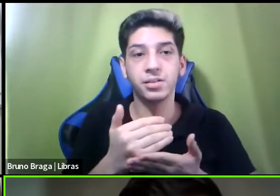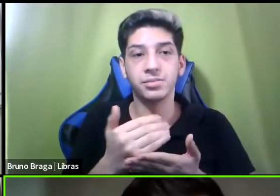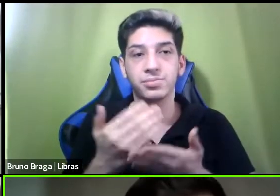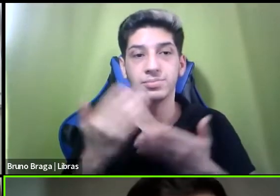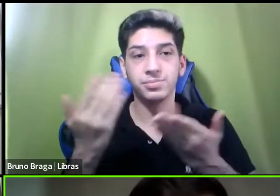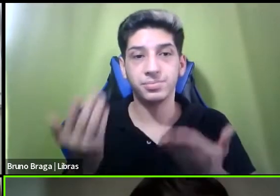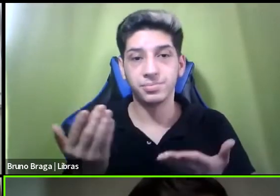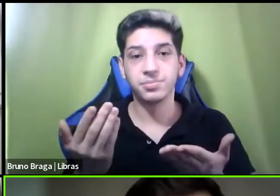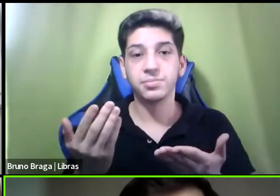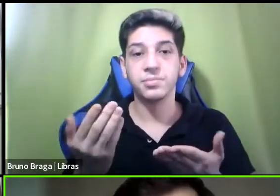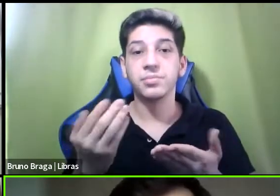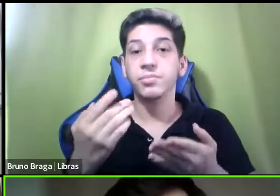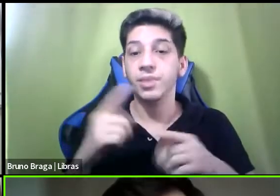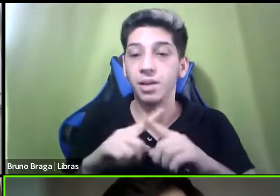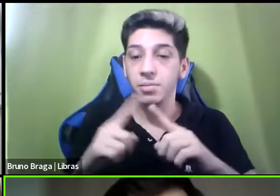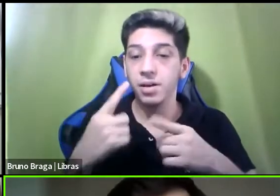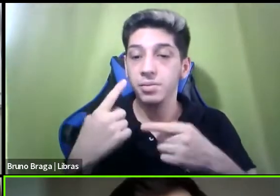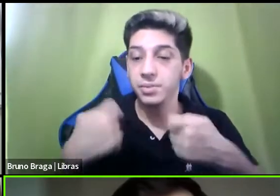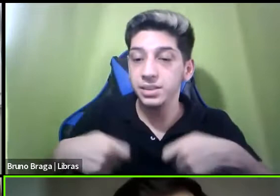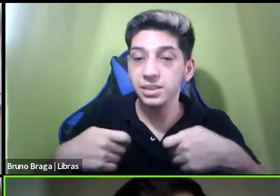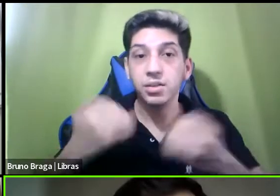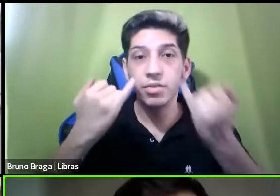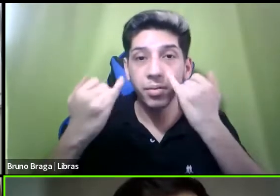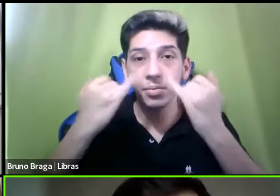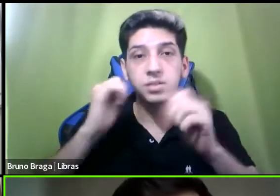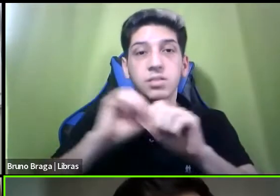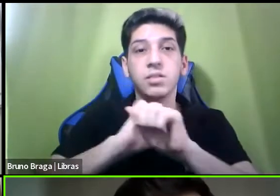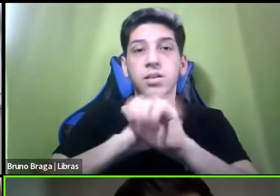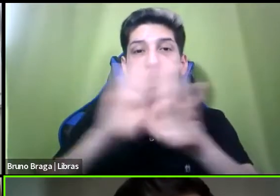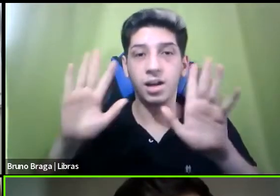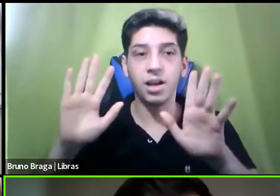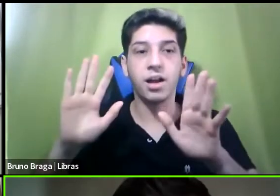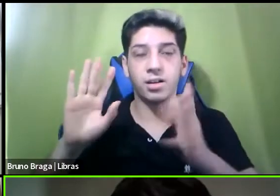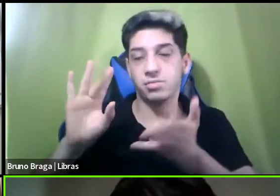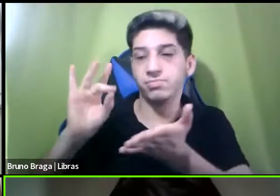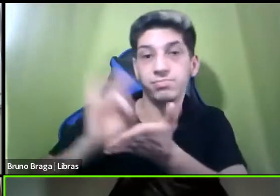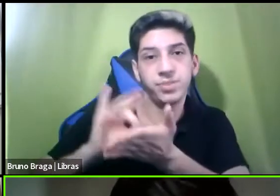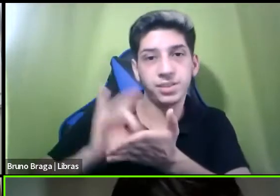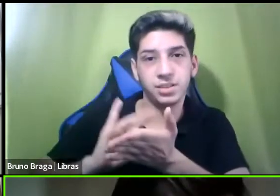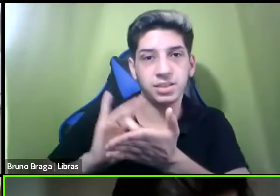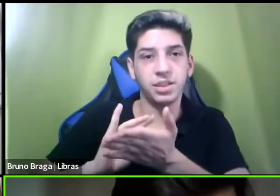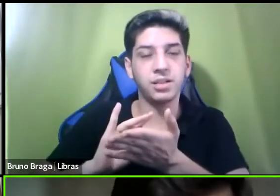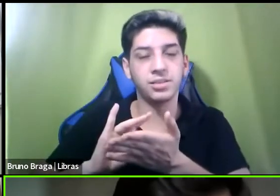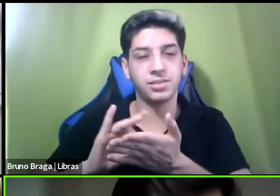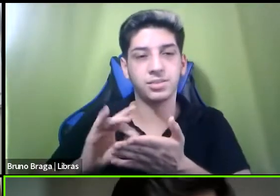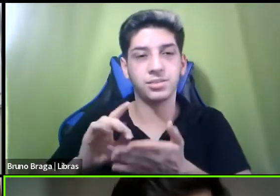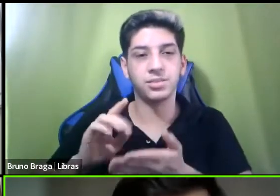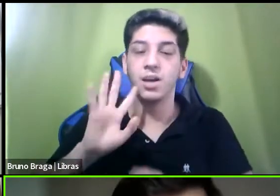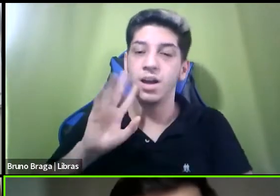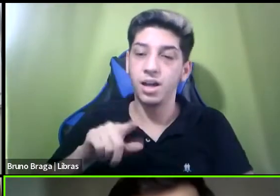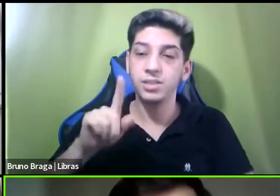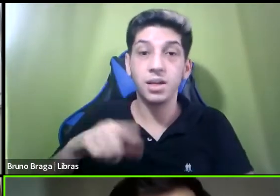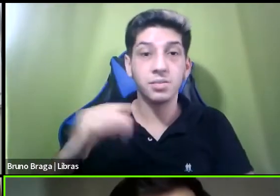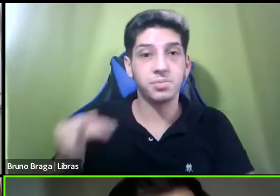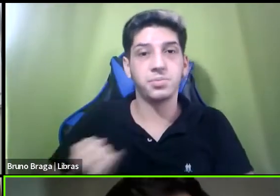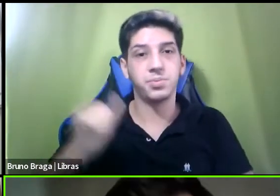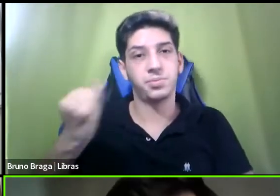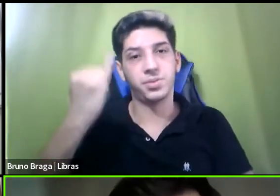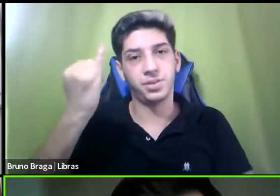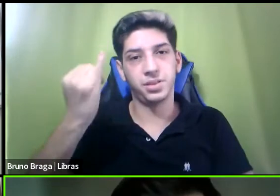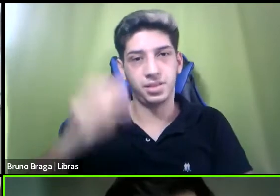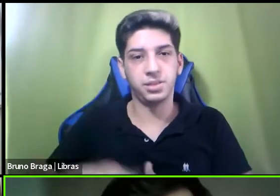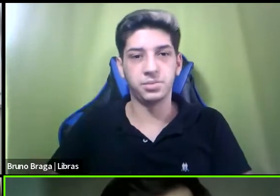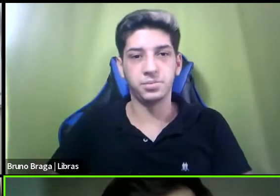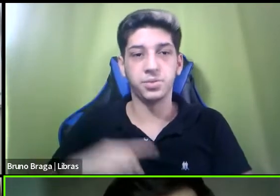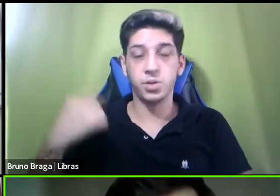consistentes regulares transparentes eu acho que esse é um ponto fundamental nós